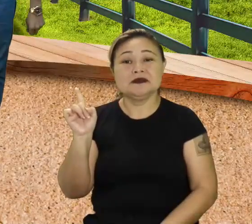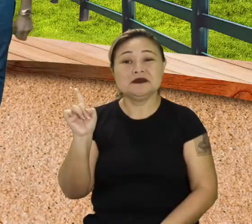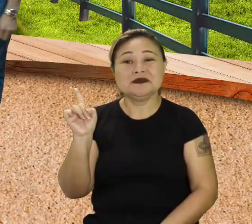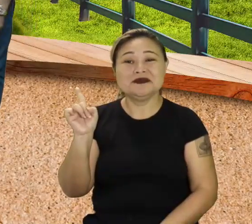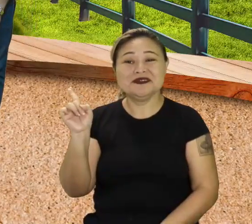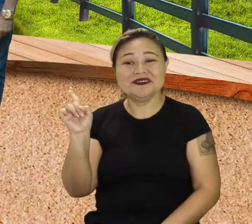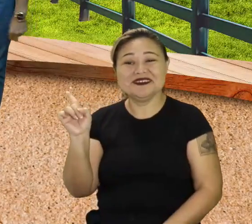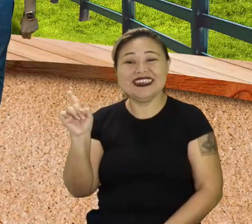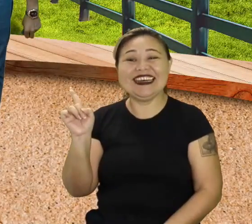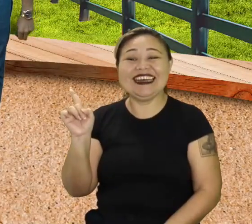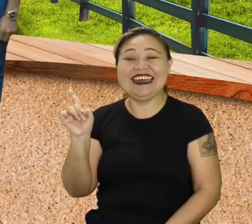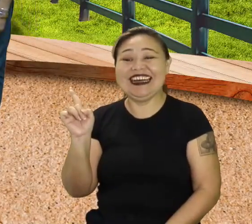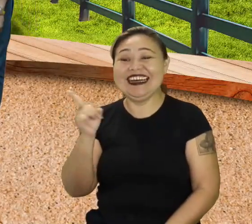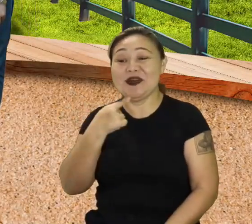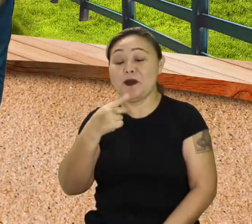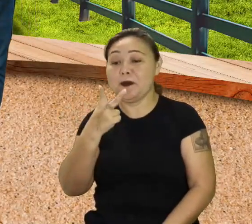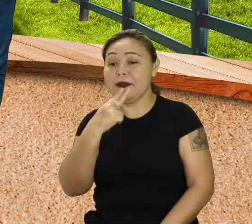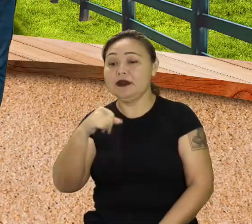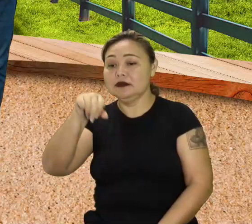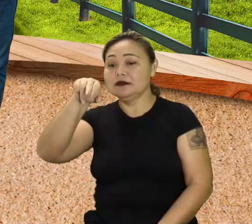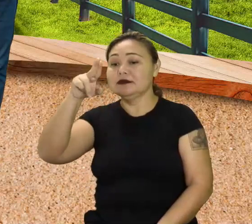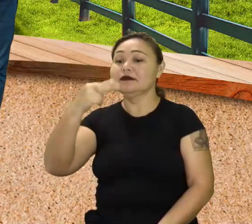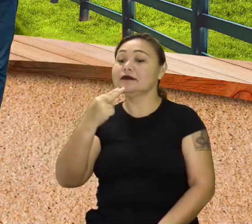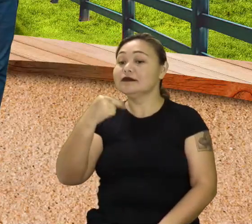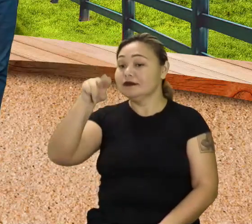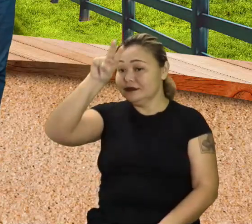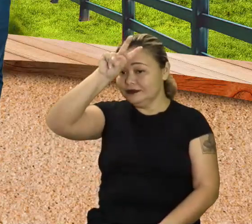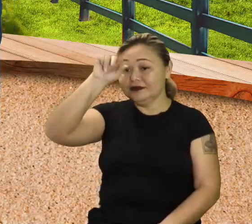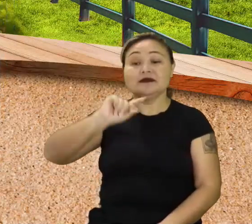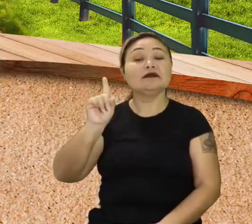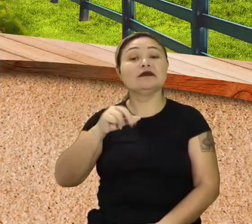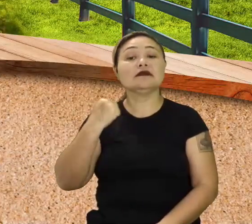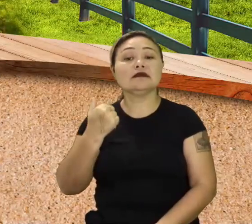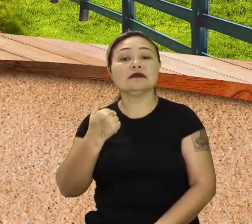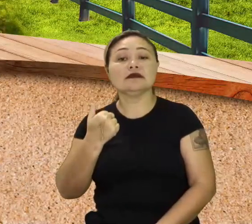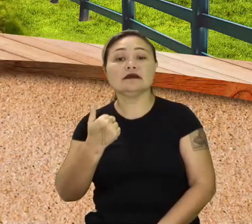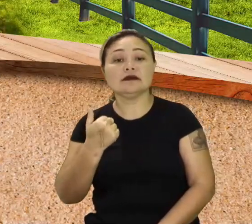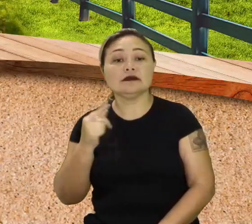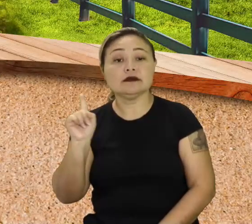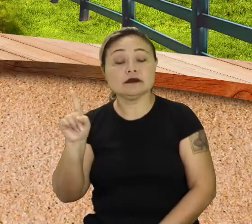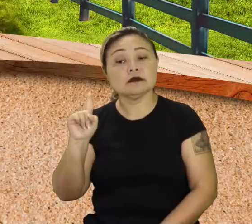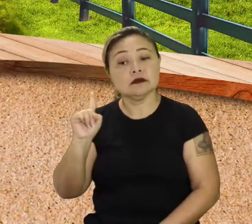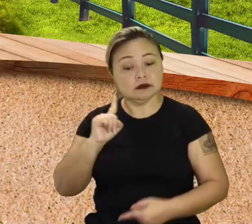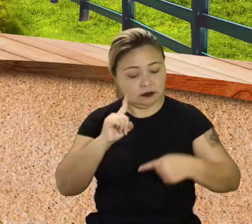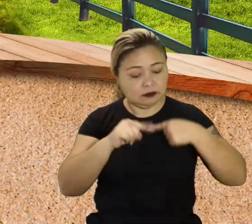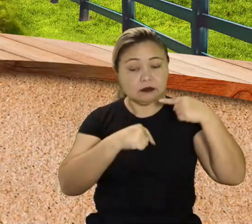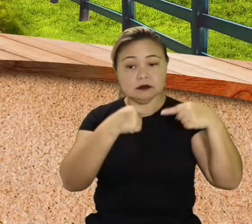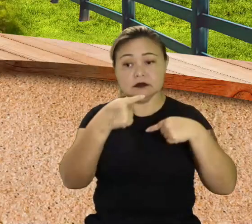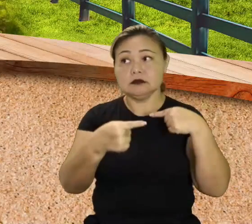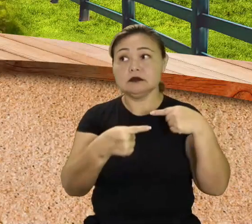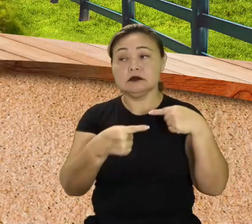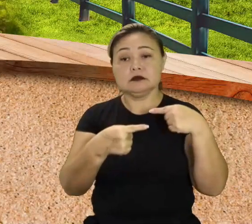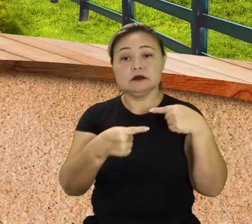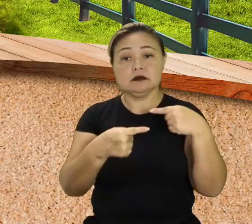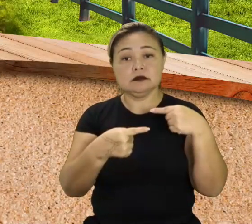Aí você tem uma cabra, né? Quando esse sequencial. Aí você coloca uma planta